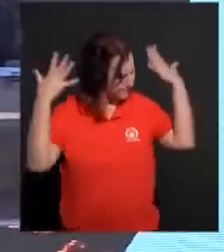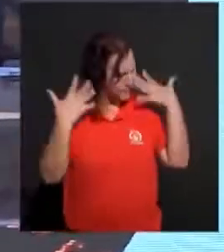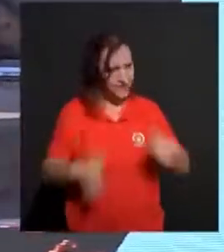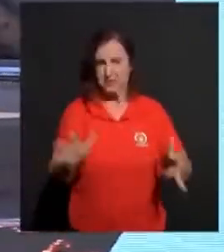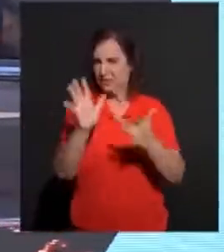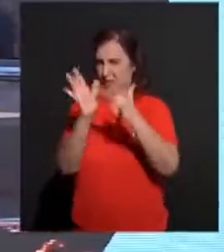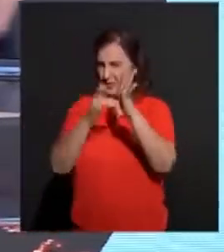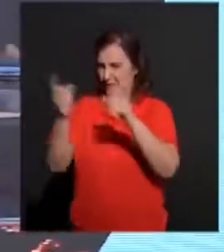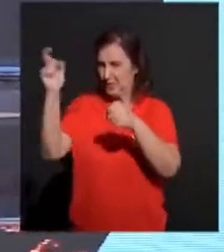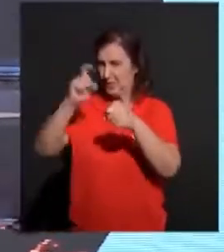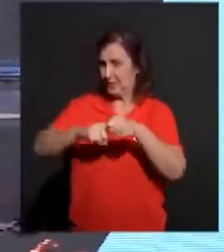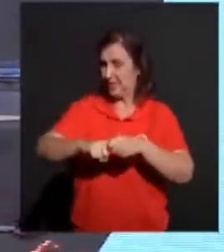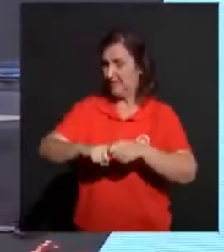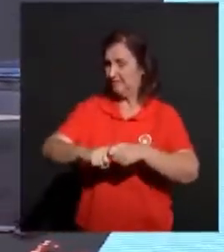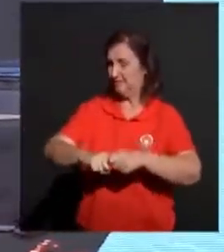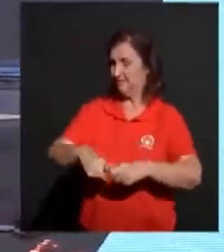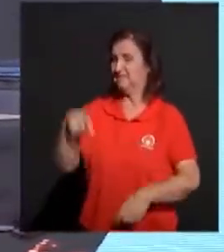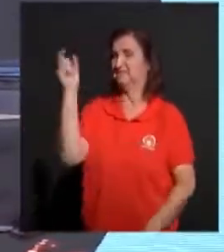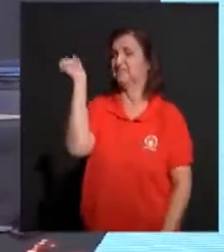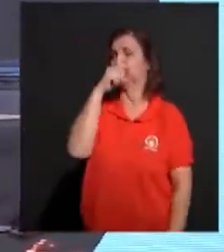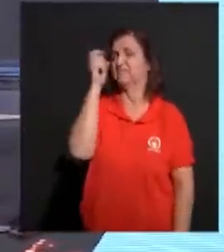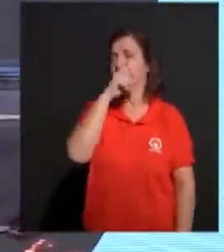isso é mentira.